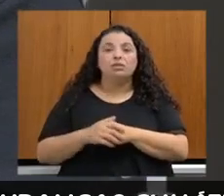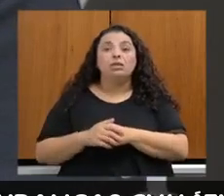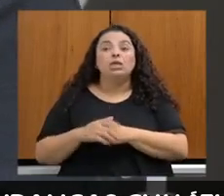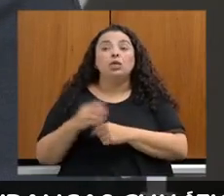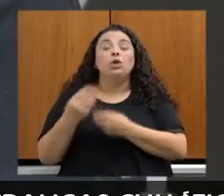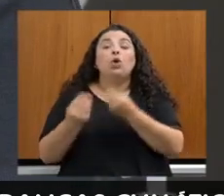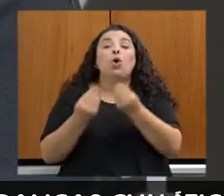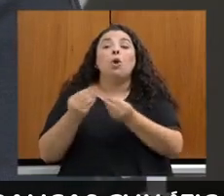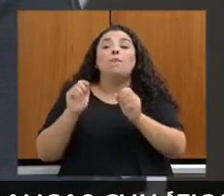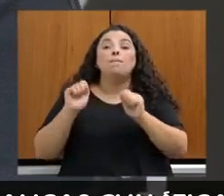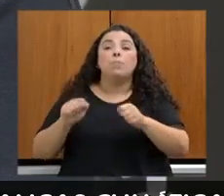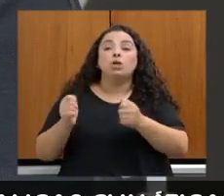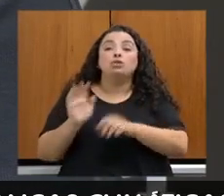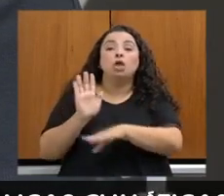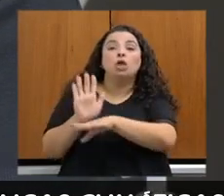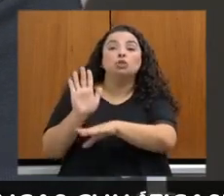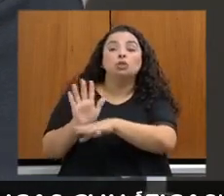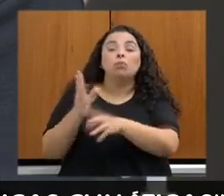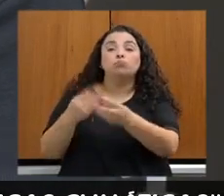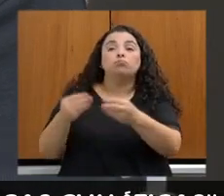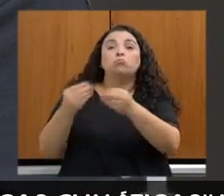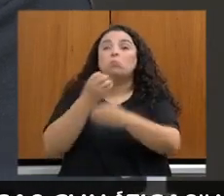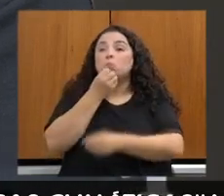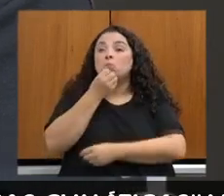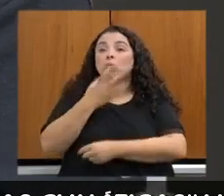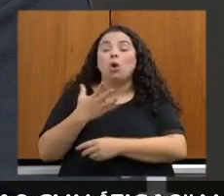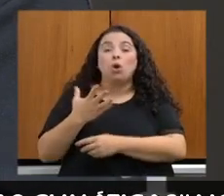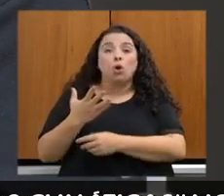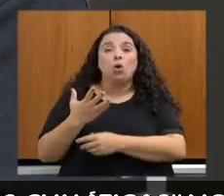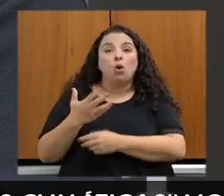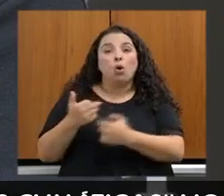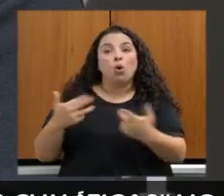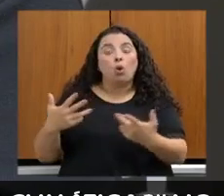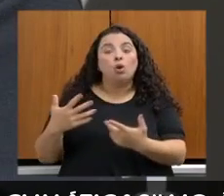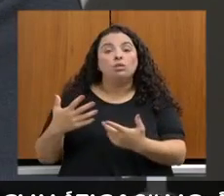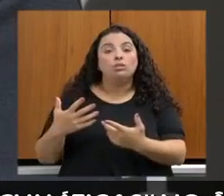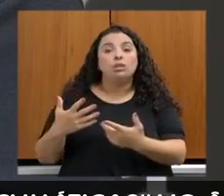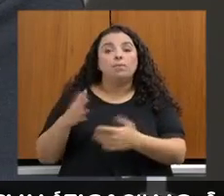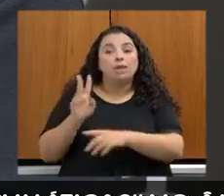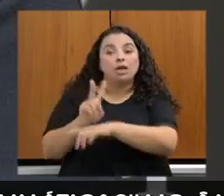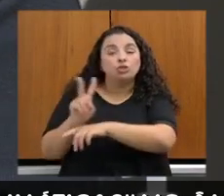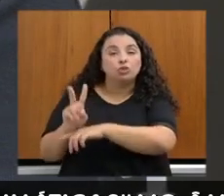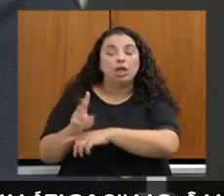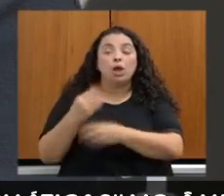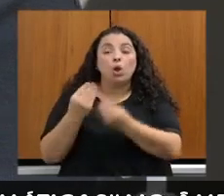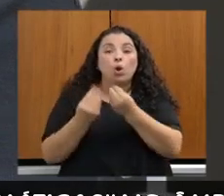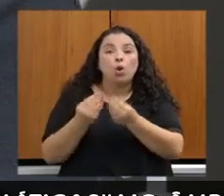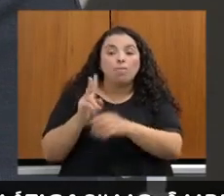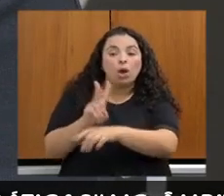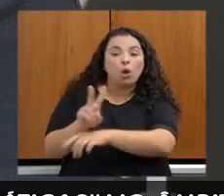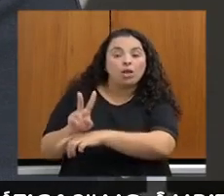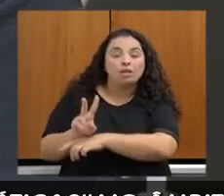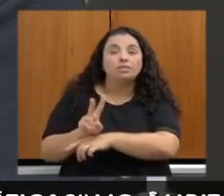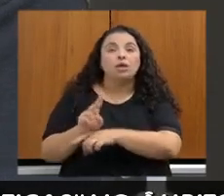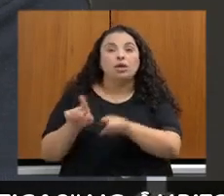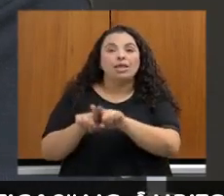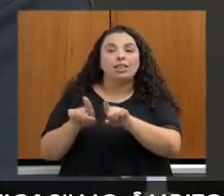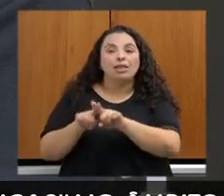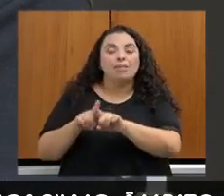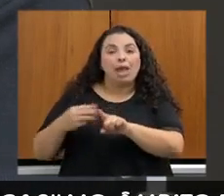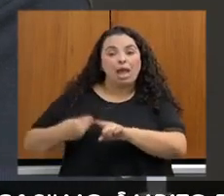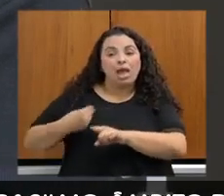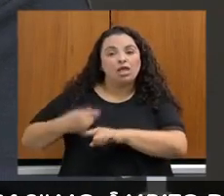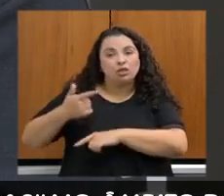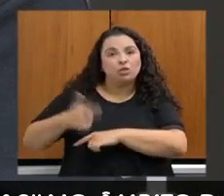ele nas ações de recuperação, o quanto que a conservação e a restauração podem trazer de ganhos.